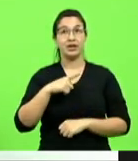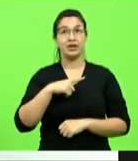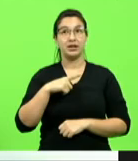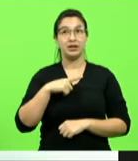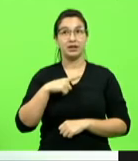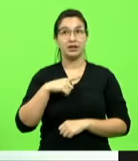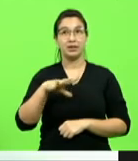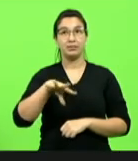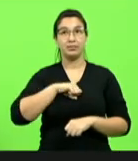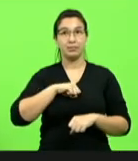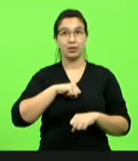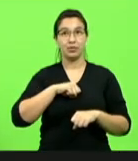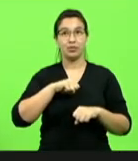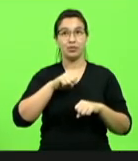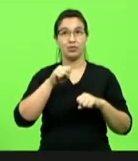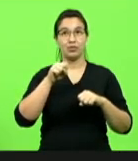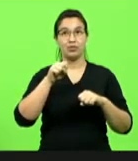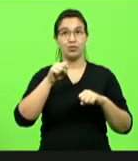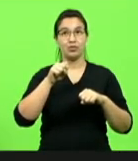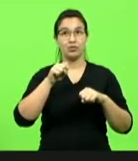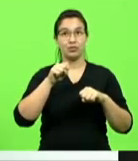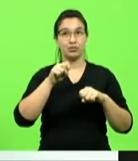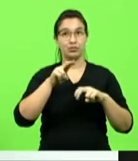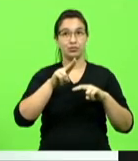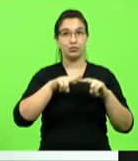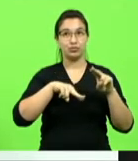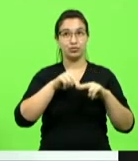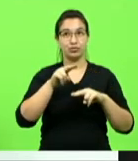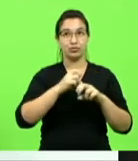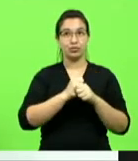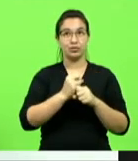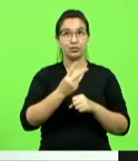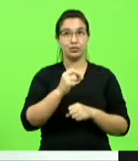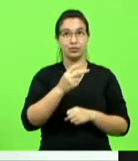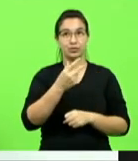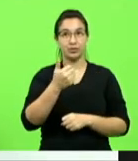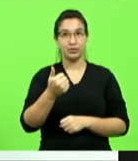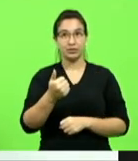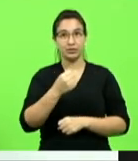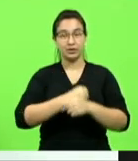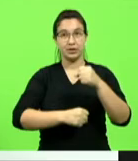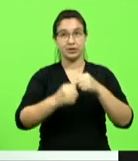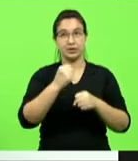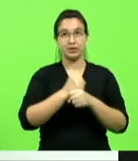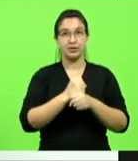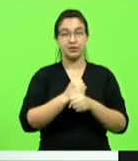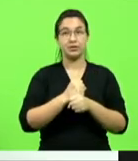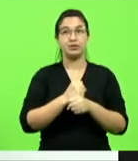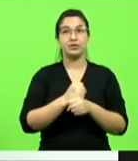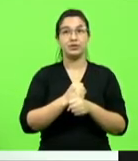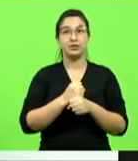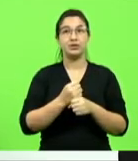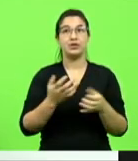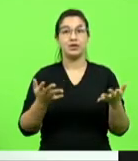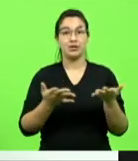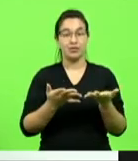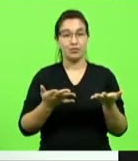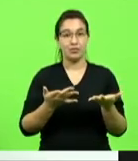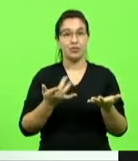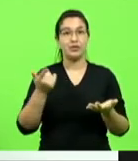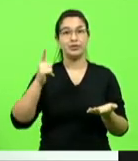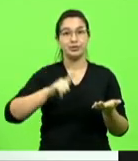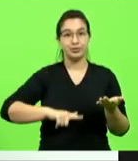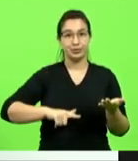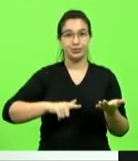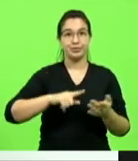julho de 2020 do ano passado e parece que cancelou agora as agendas é para confirmar eu me lembrei deputado